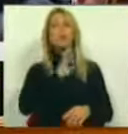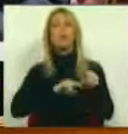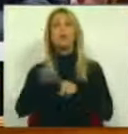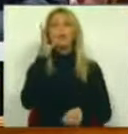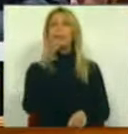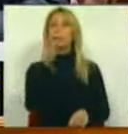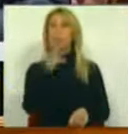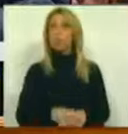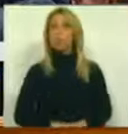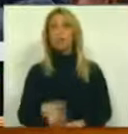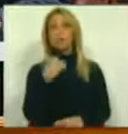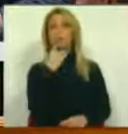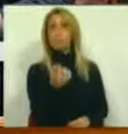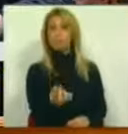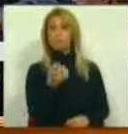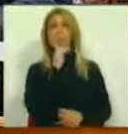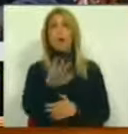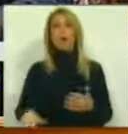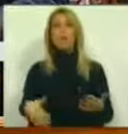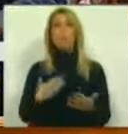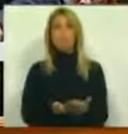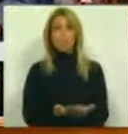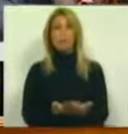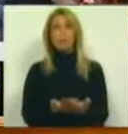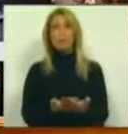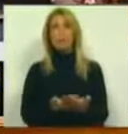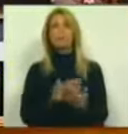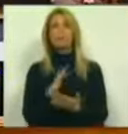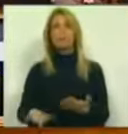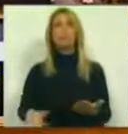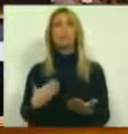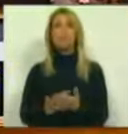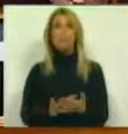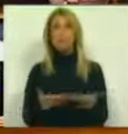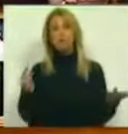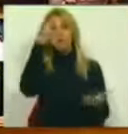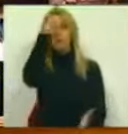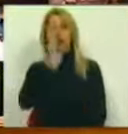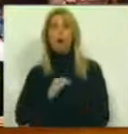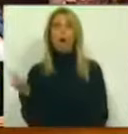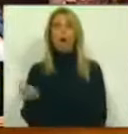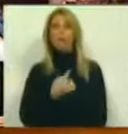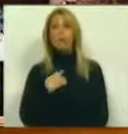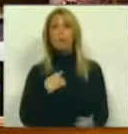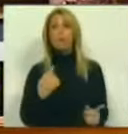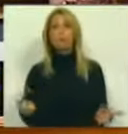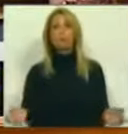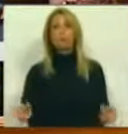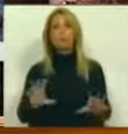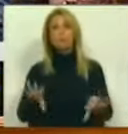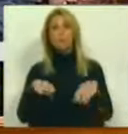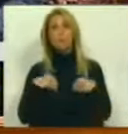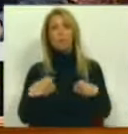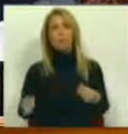deputados, referir-me a uma proposta que é uma proposta que, do nosso ponto de vista, não vai ter nosso acolhimento